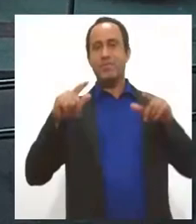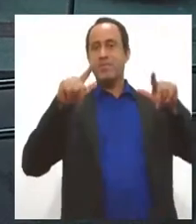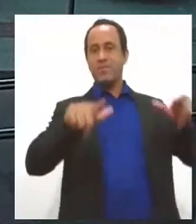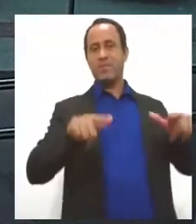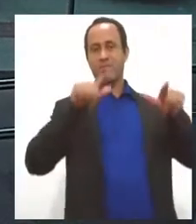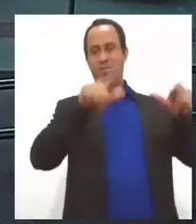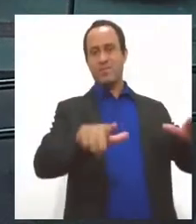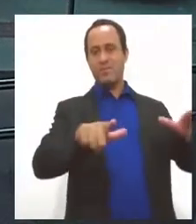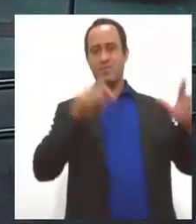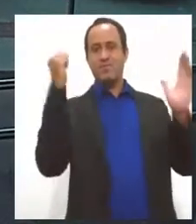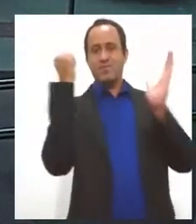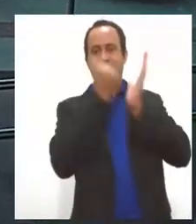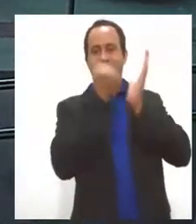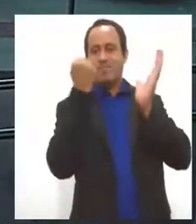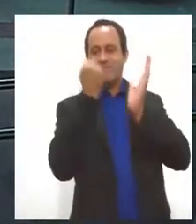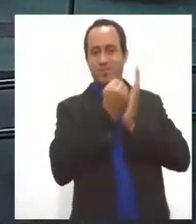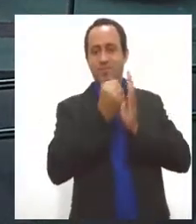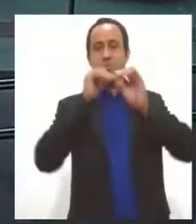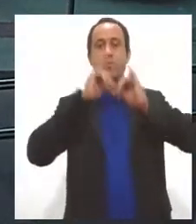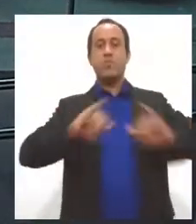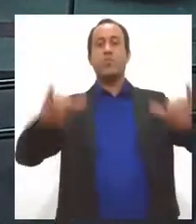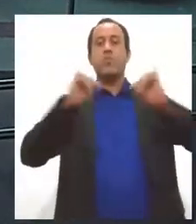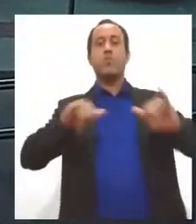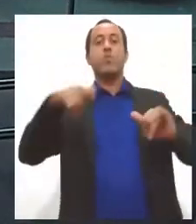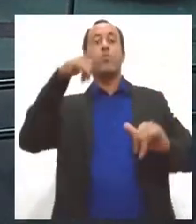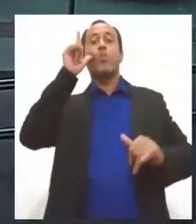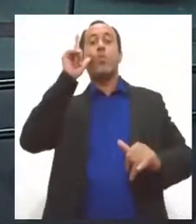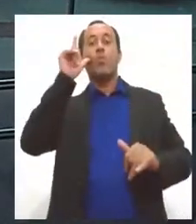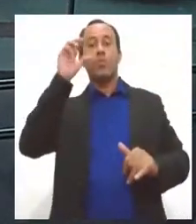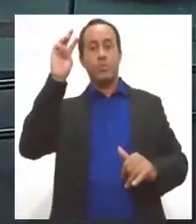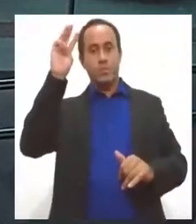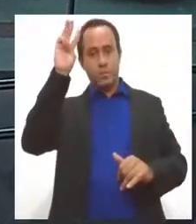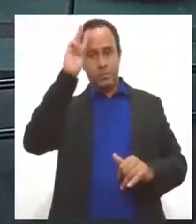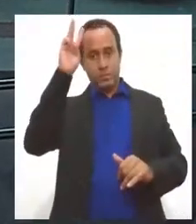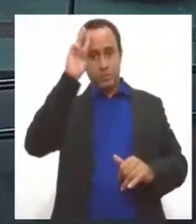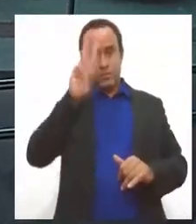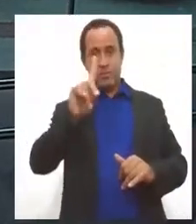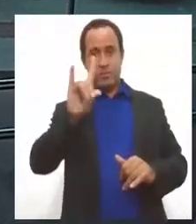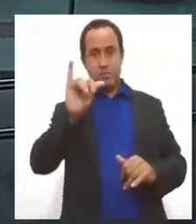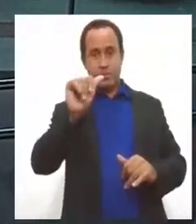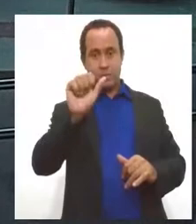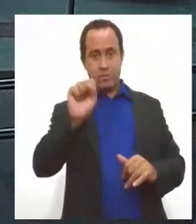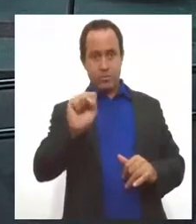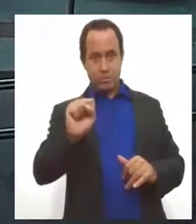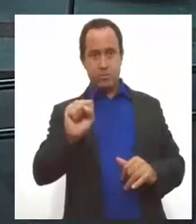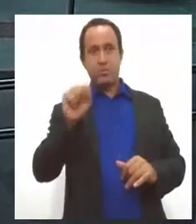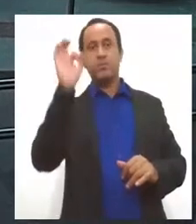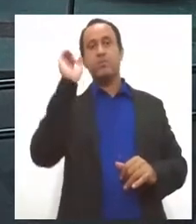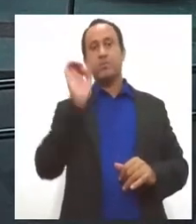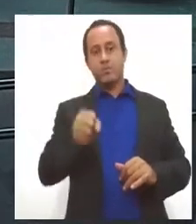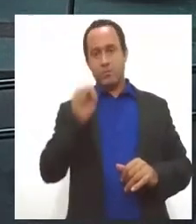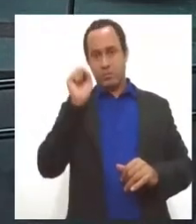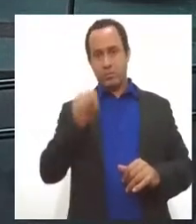o selo Unicef. Foi divulgado ontem, terça-feira, inclusive, dia 8. Exatamente.